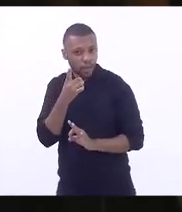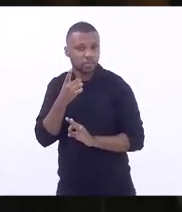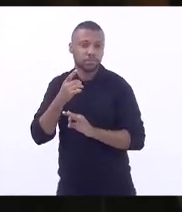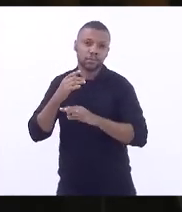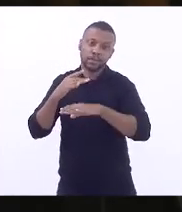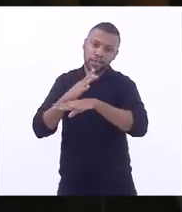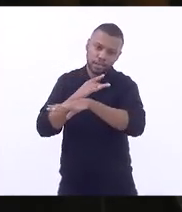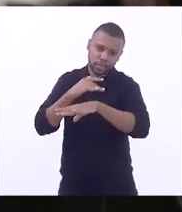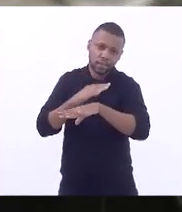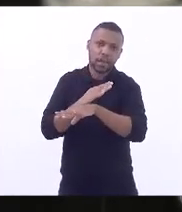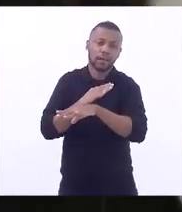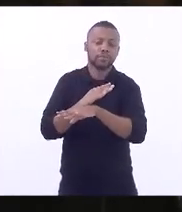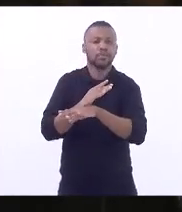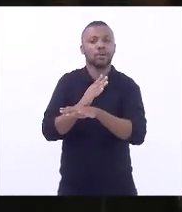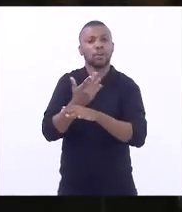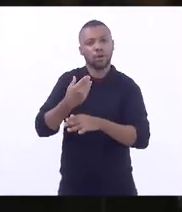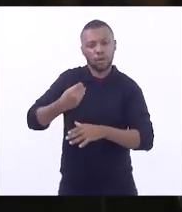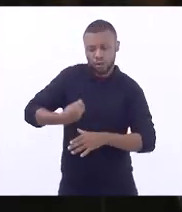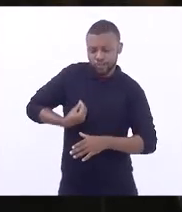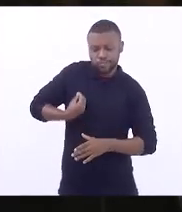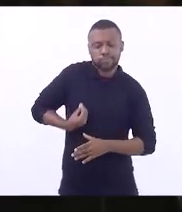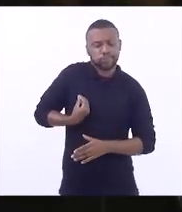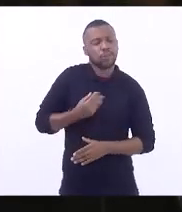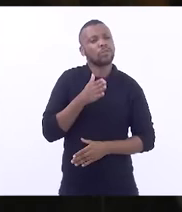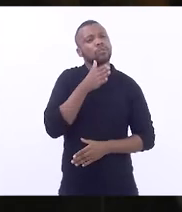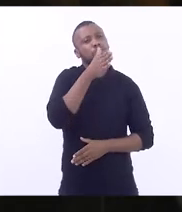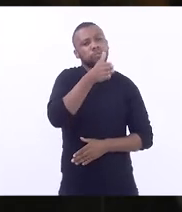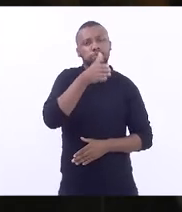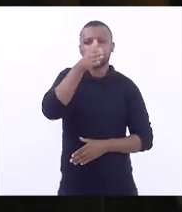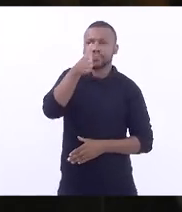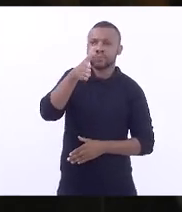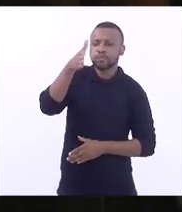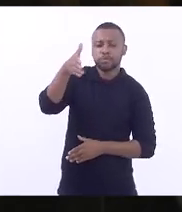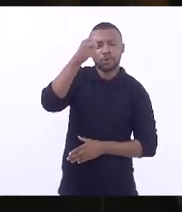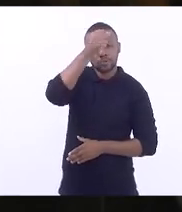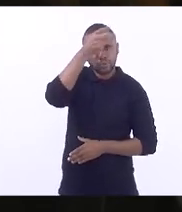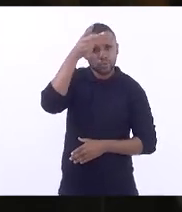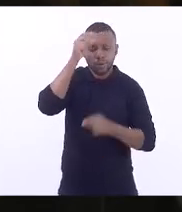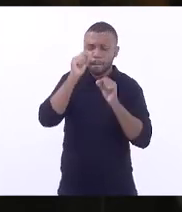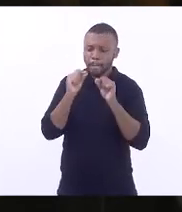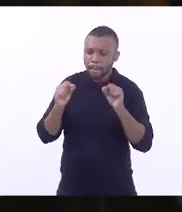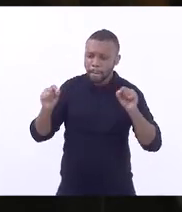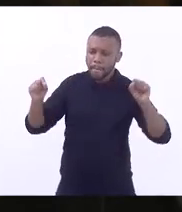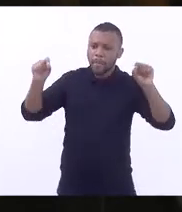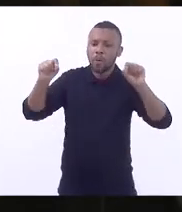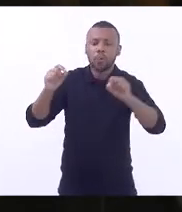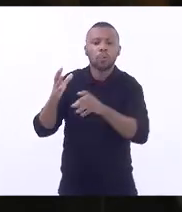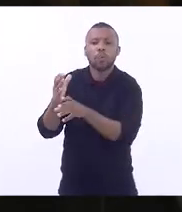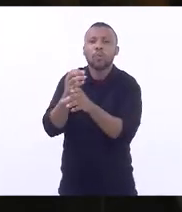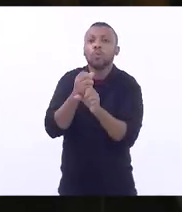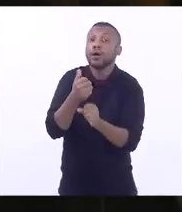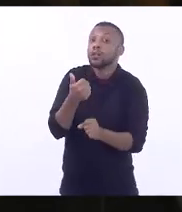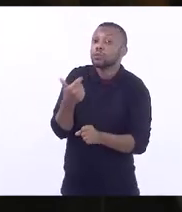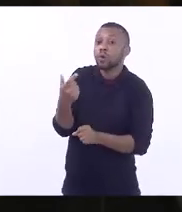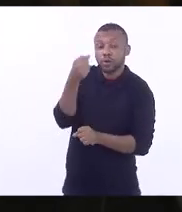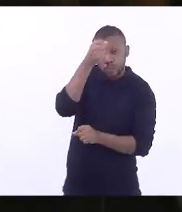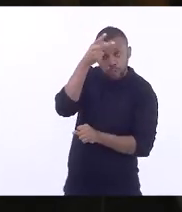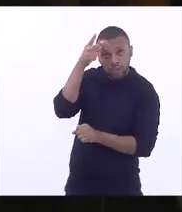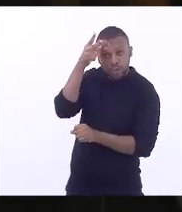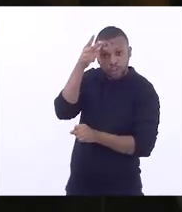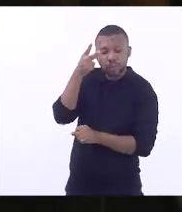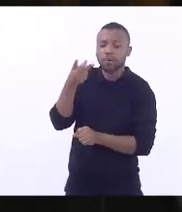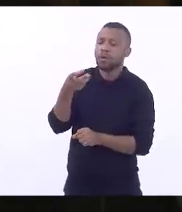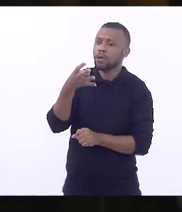estive em várias cidades do município do Estado do Rio de Janeiro, totalizando 12 municípios, ouvindo as demandas da nossa